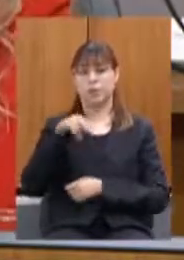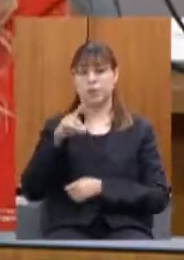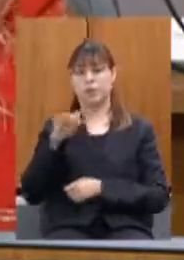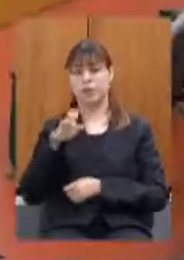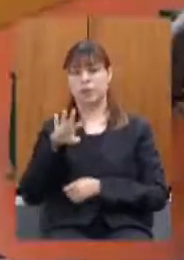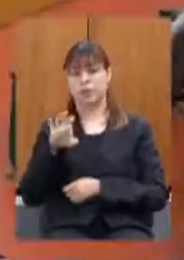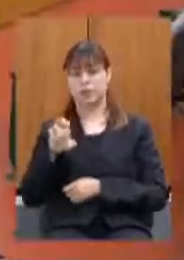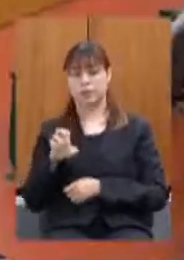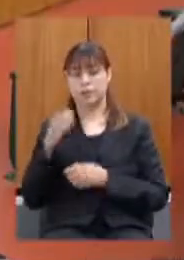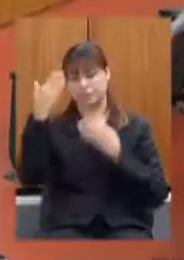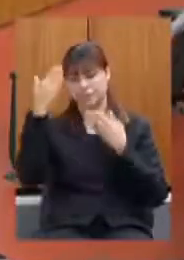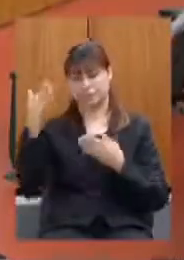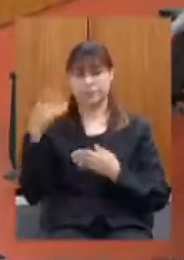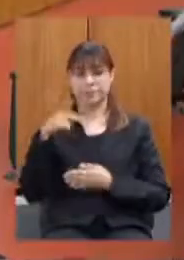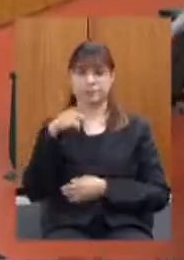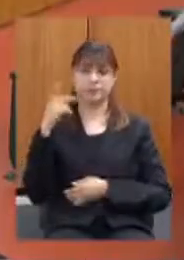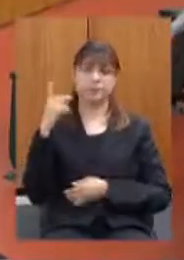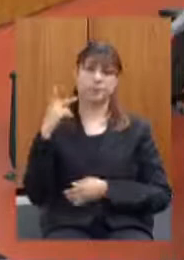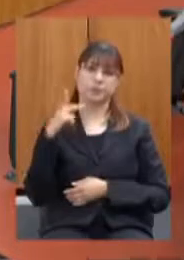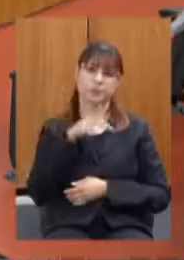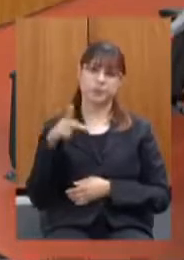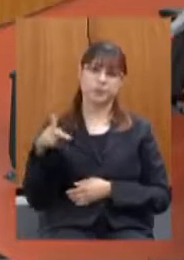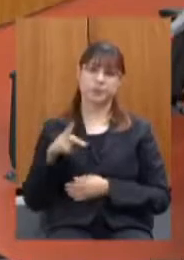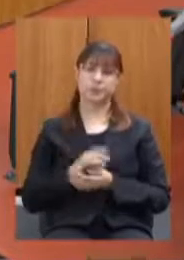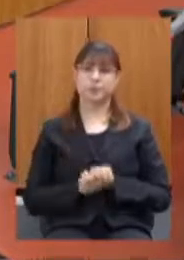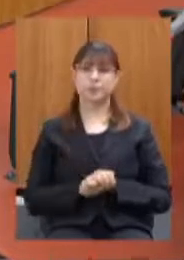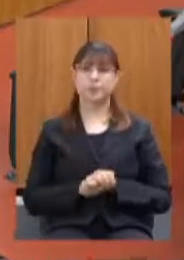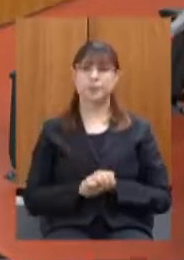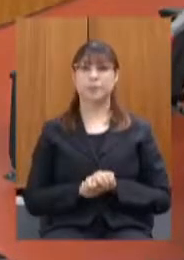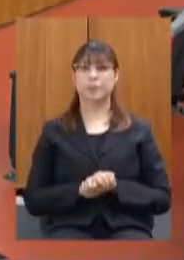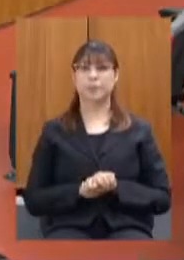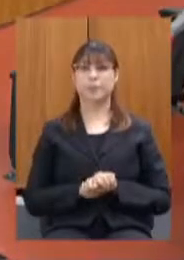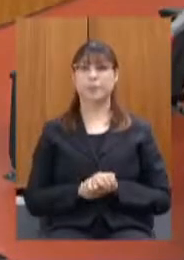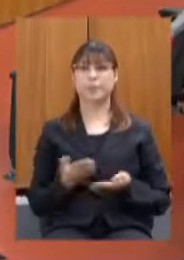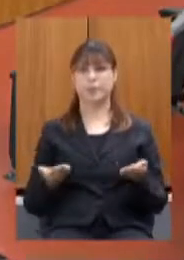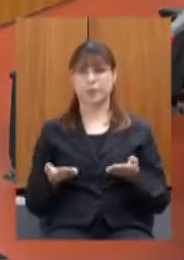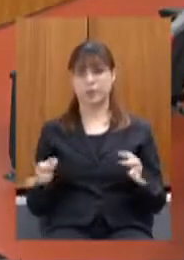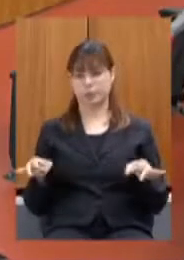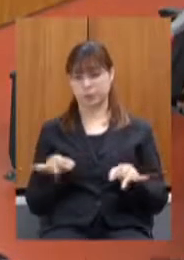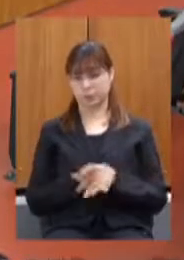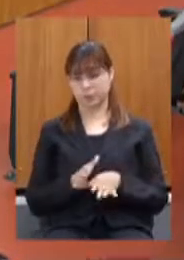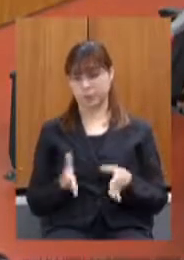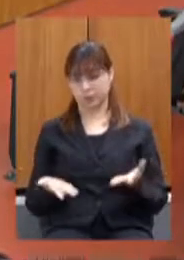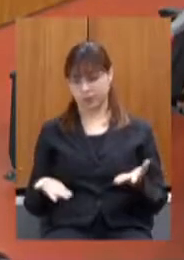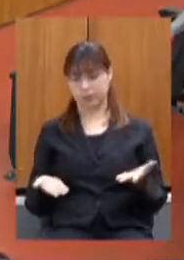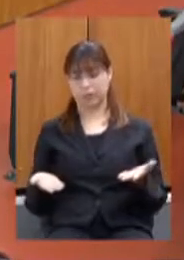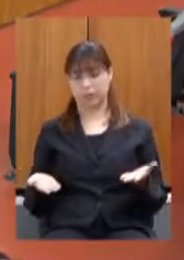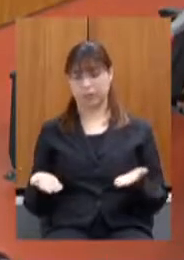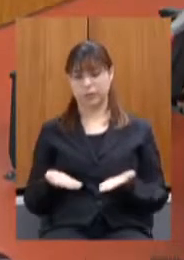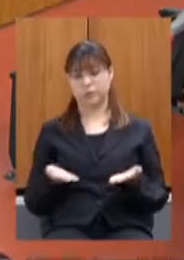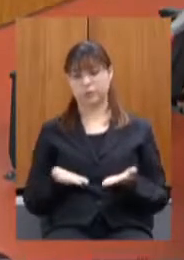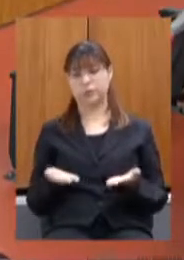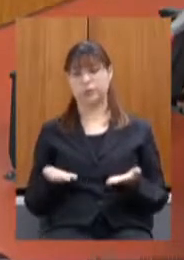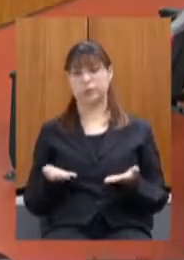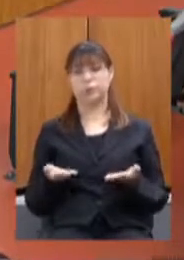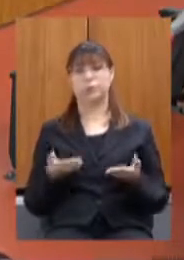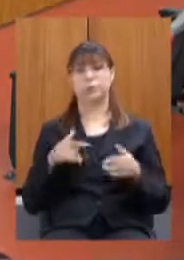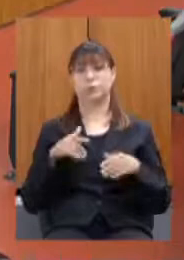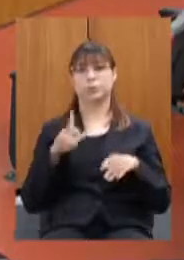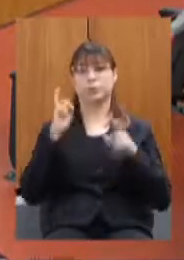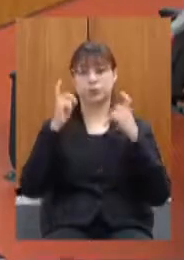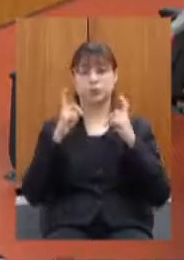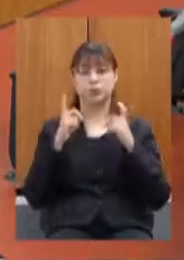presidenta eu quero aqui para finalizar os trabalhos mais uma vez destacar